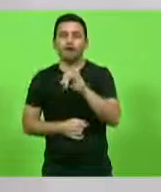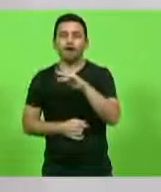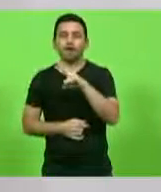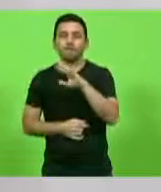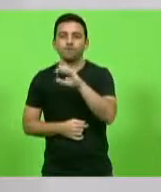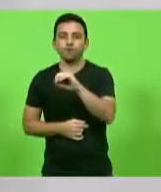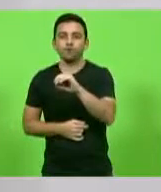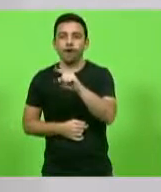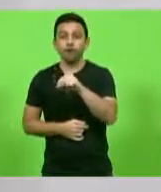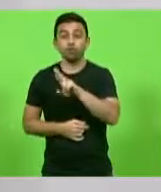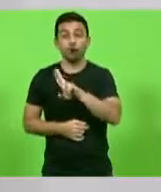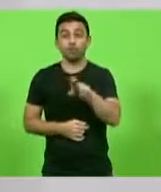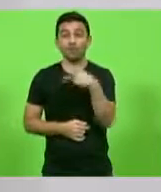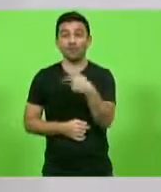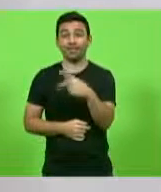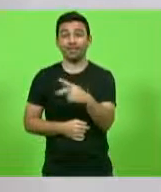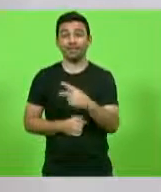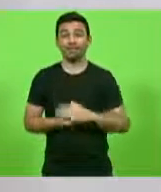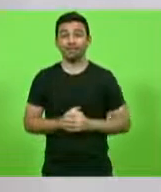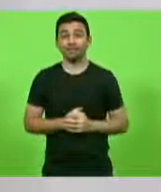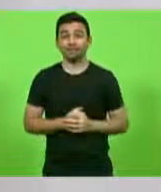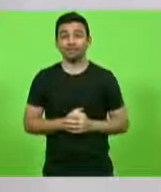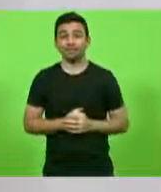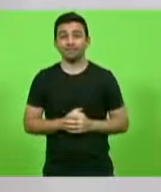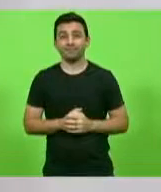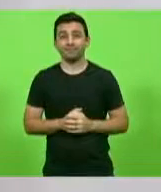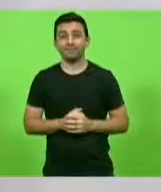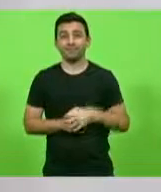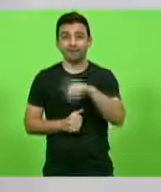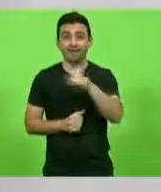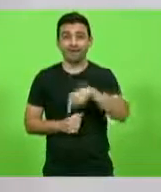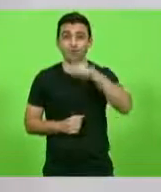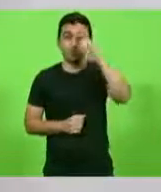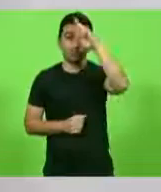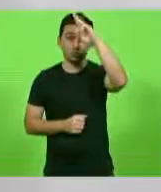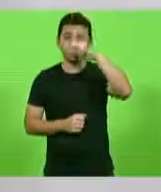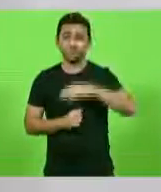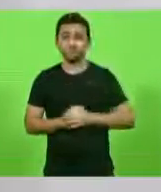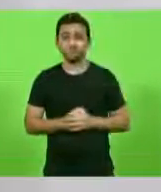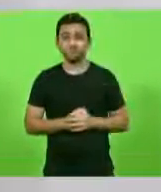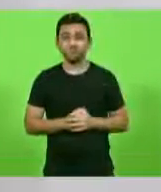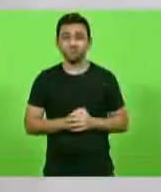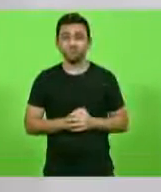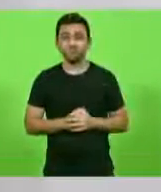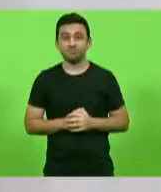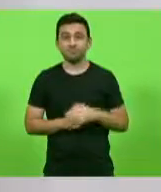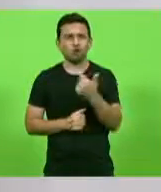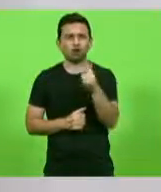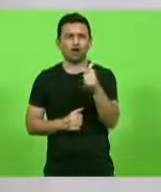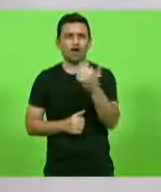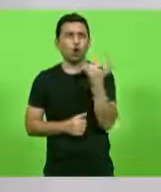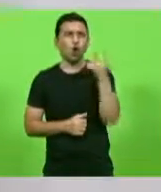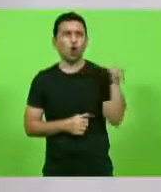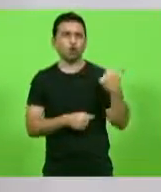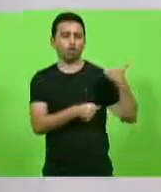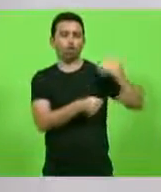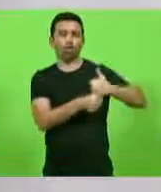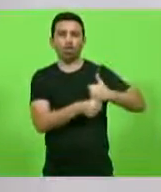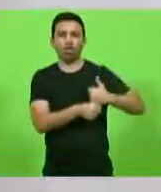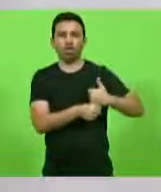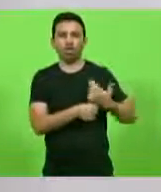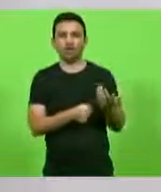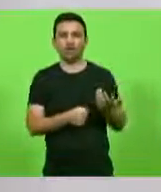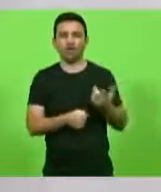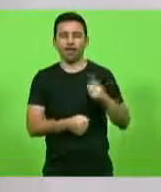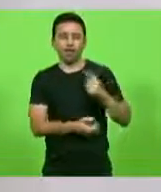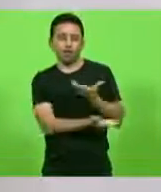dele. Está no nome do Bolsonaro. Não está em nome de laranja. Onde foi troca